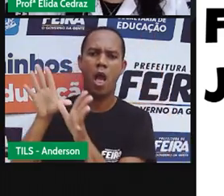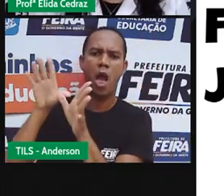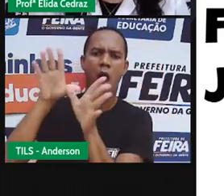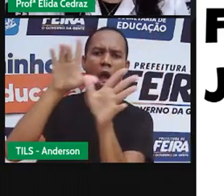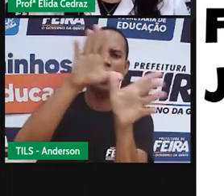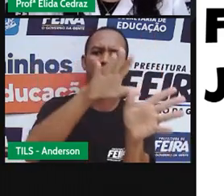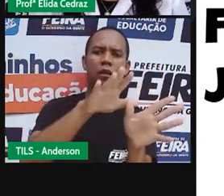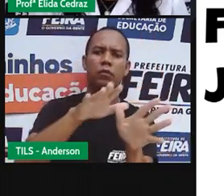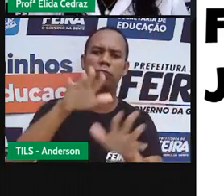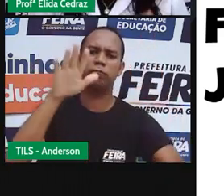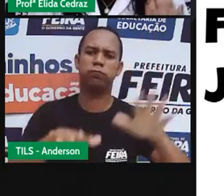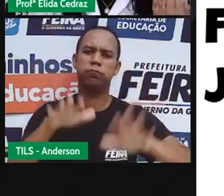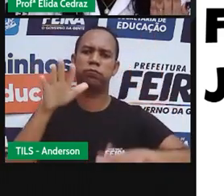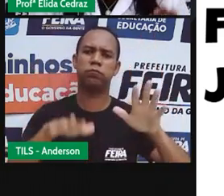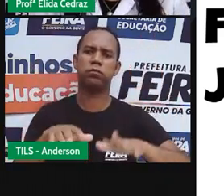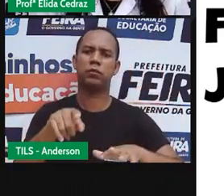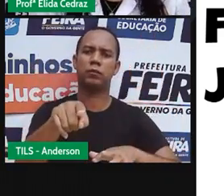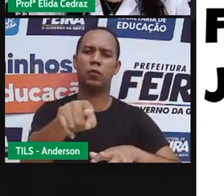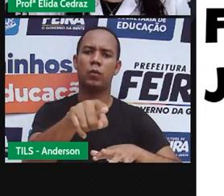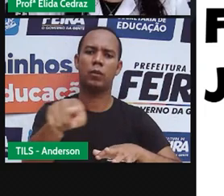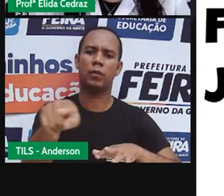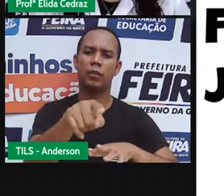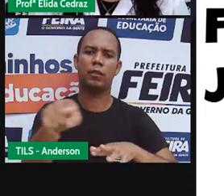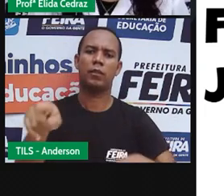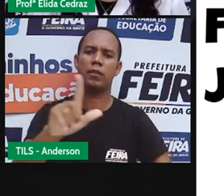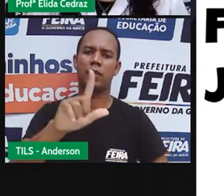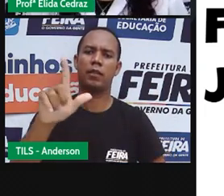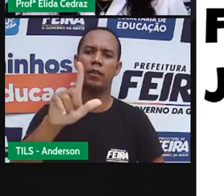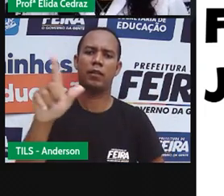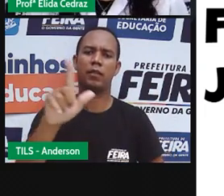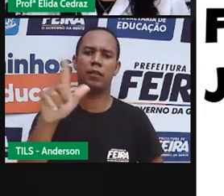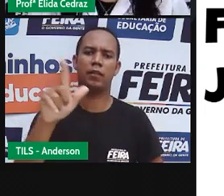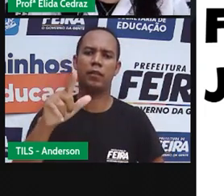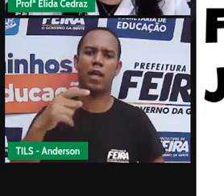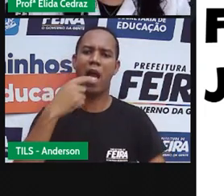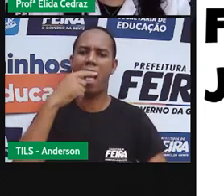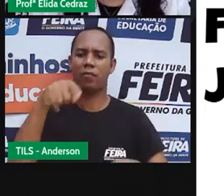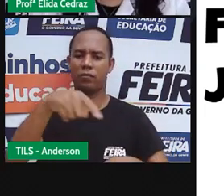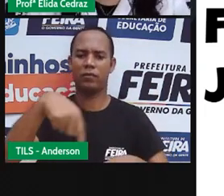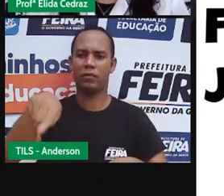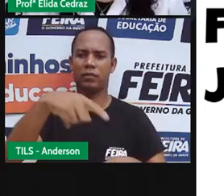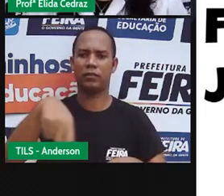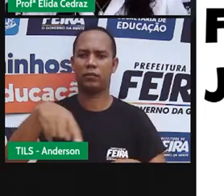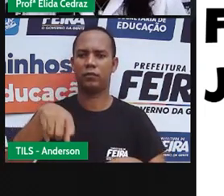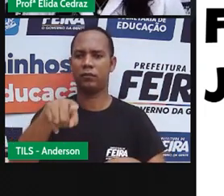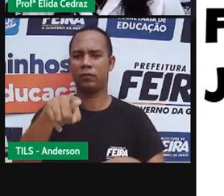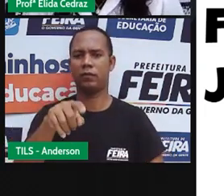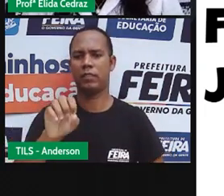guitarra, laguinho, sagui.